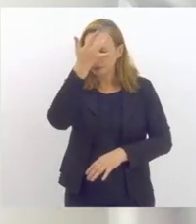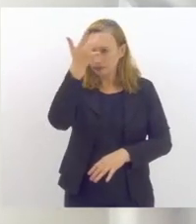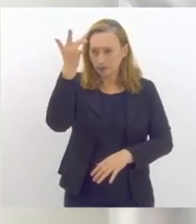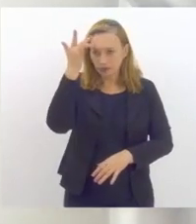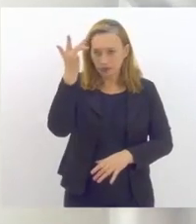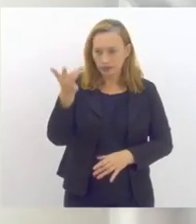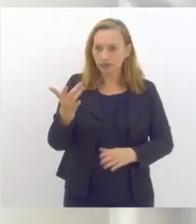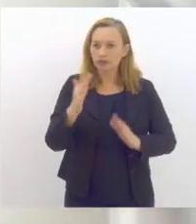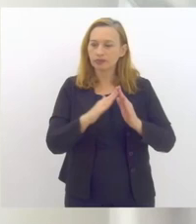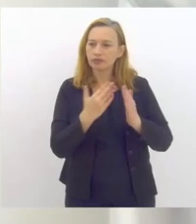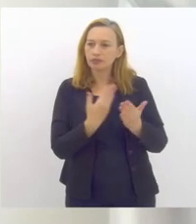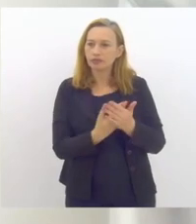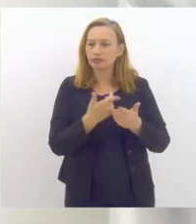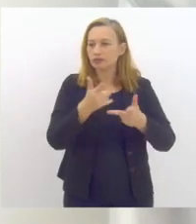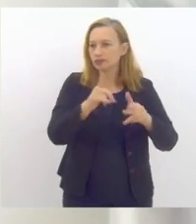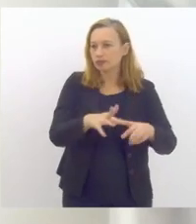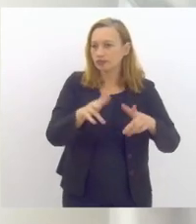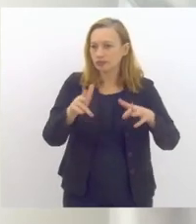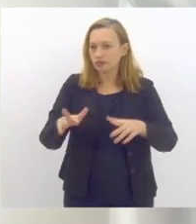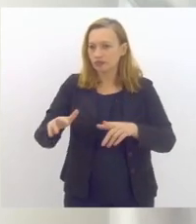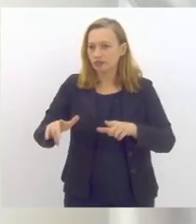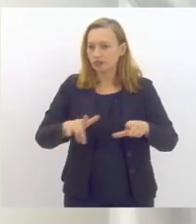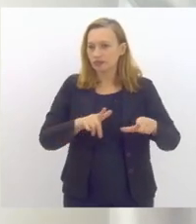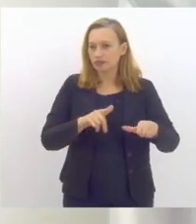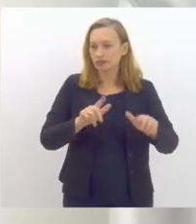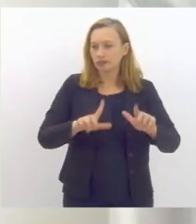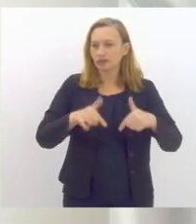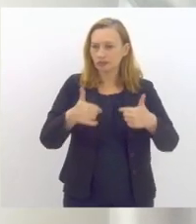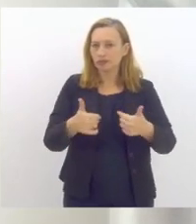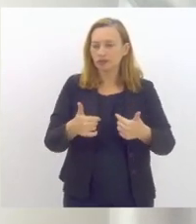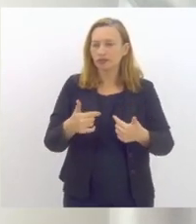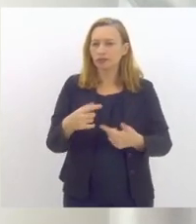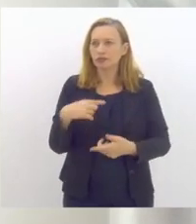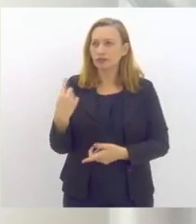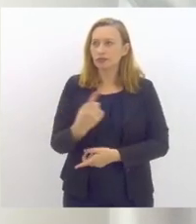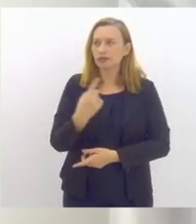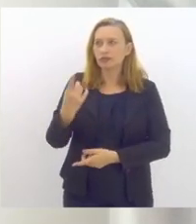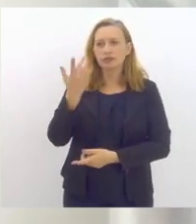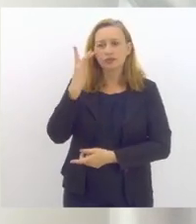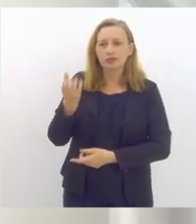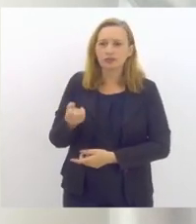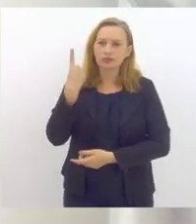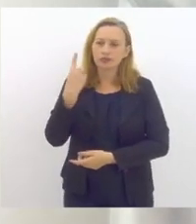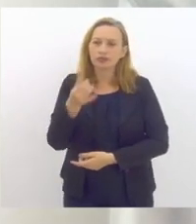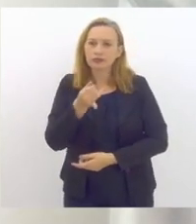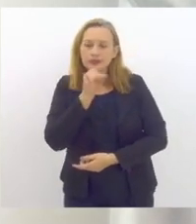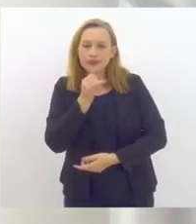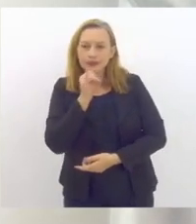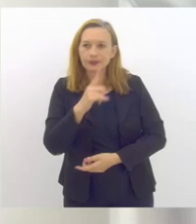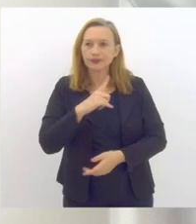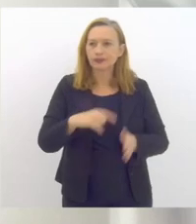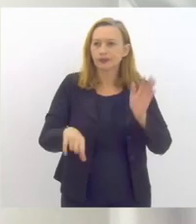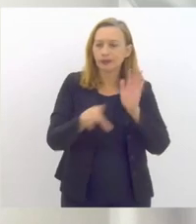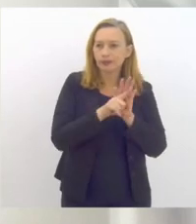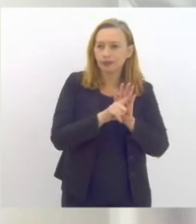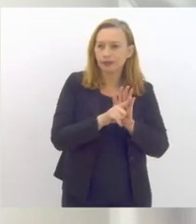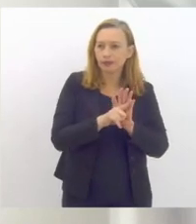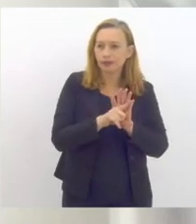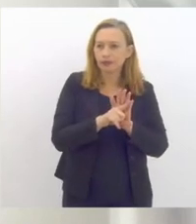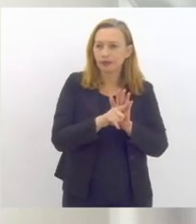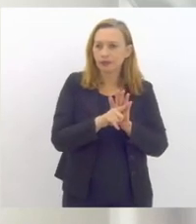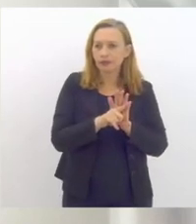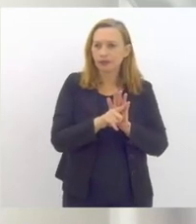diferentes tipos de atores que a gente entende inclusive que são estranhos. por exemplo temos uma lei em vigor inclusive que